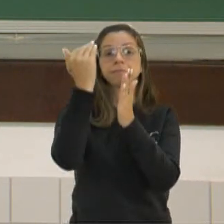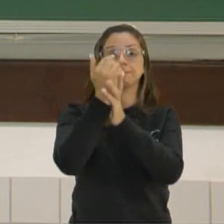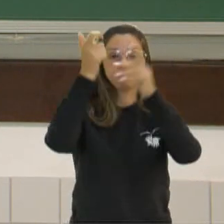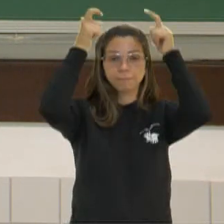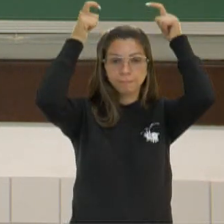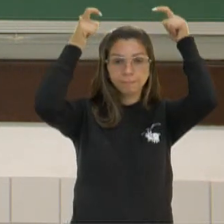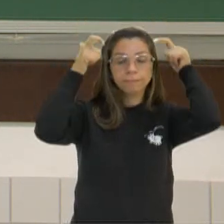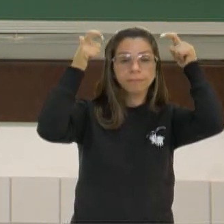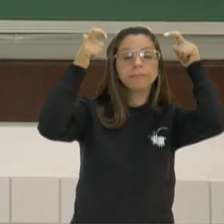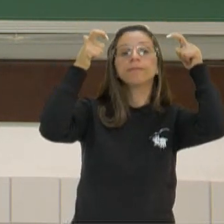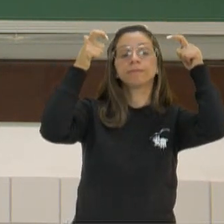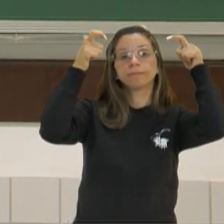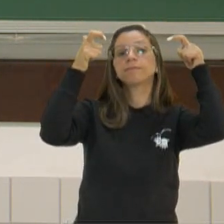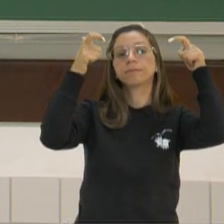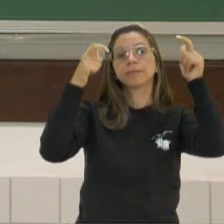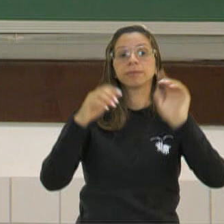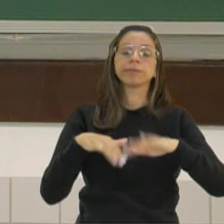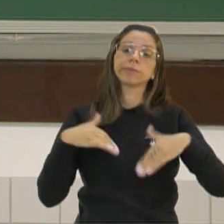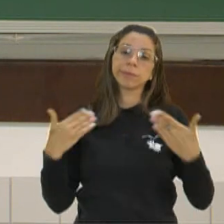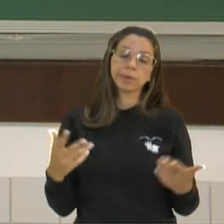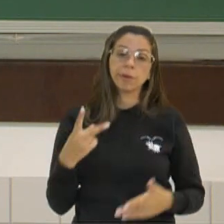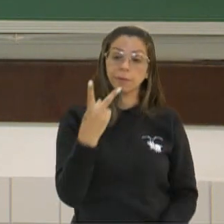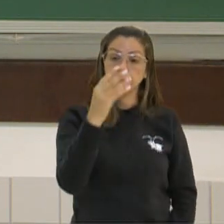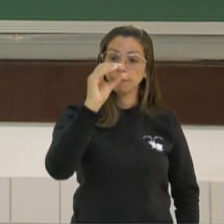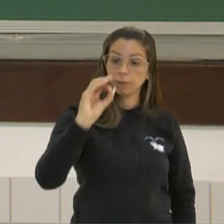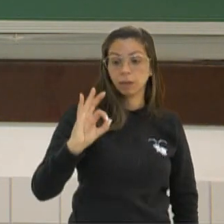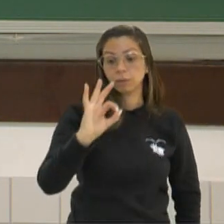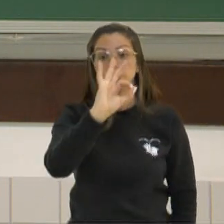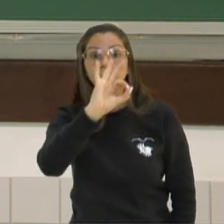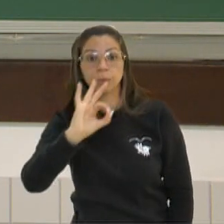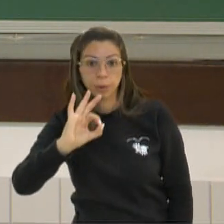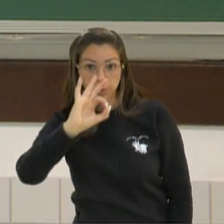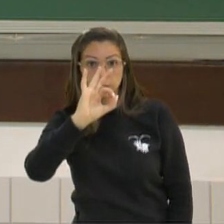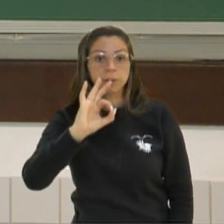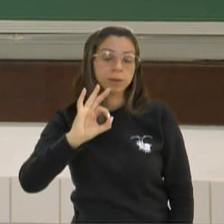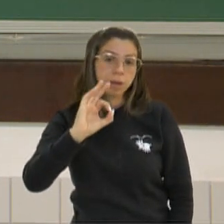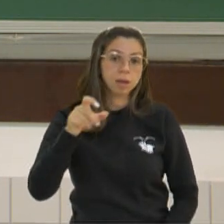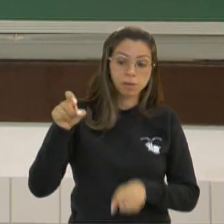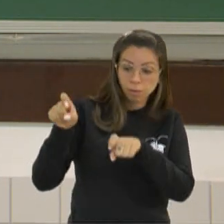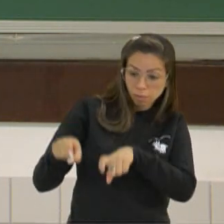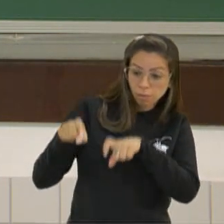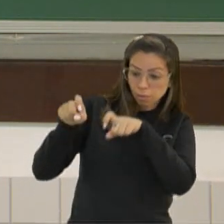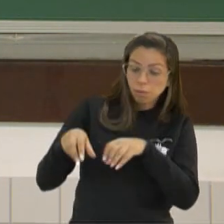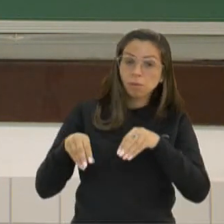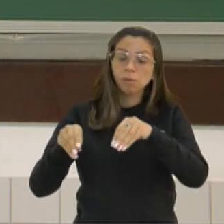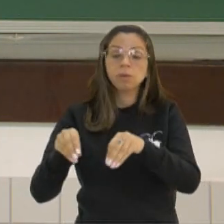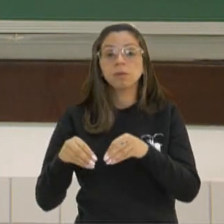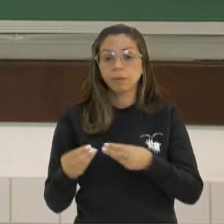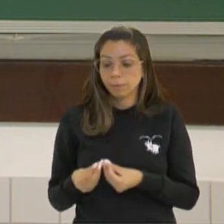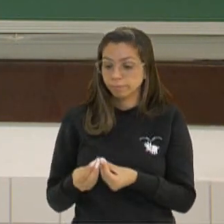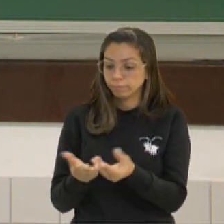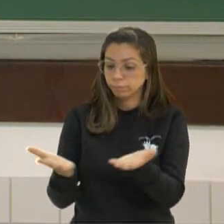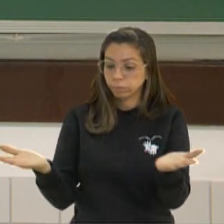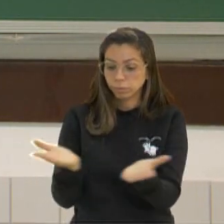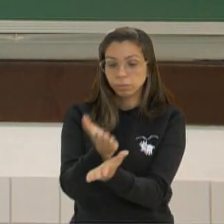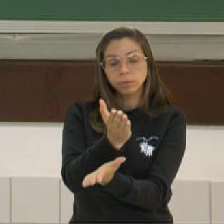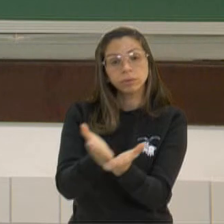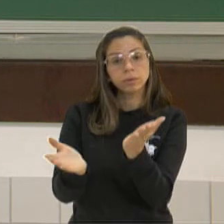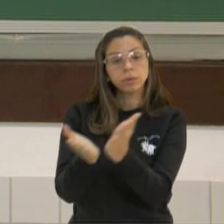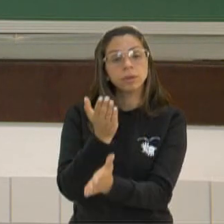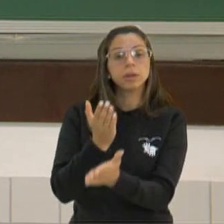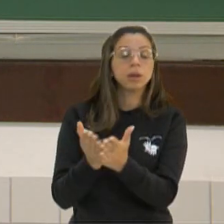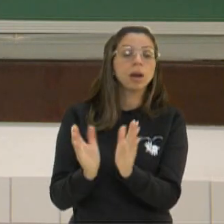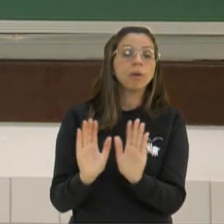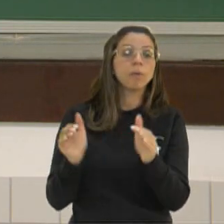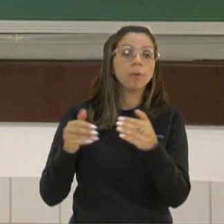os nobres do império. E 20% dessas atividades e das terras estavam divididas entre os